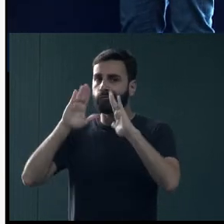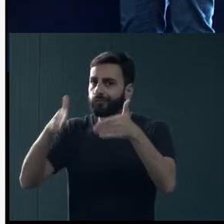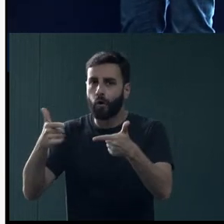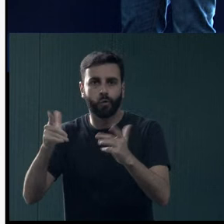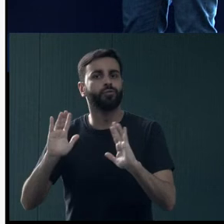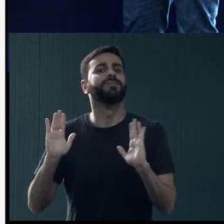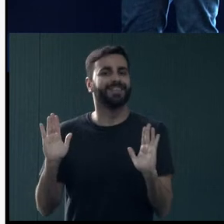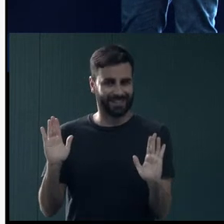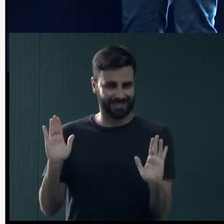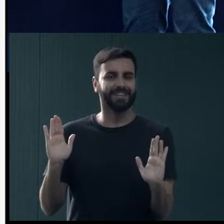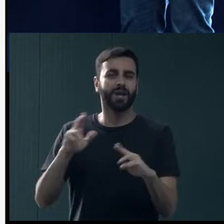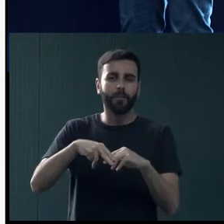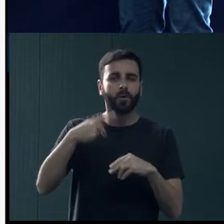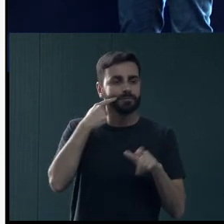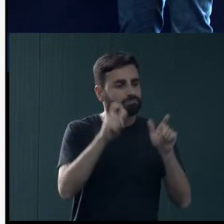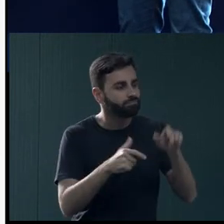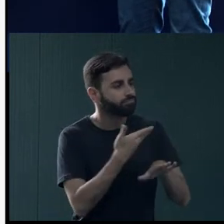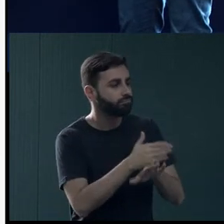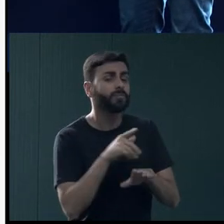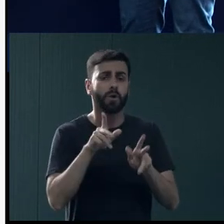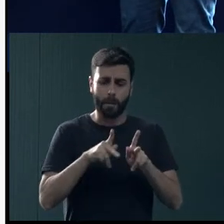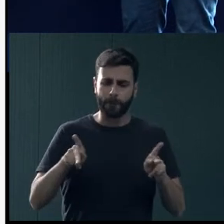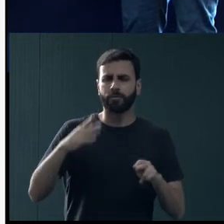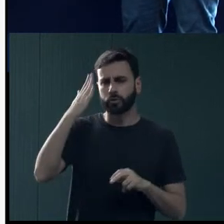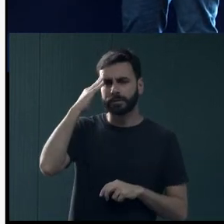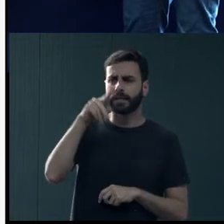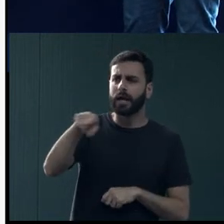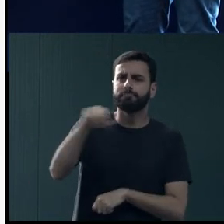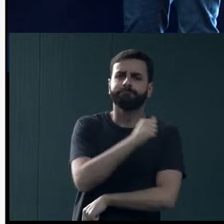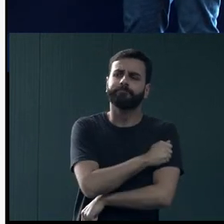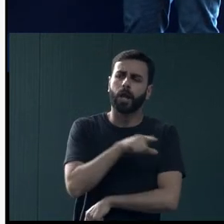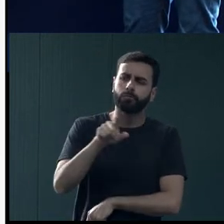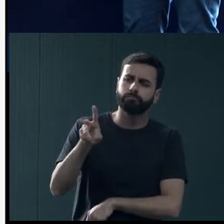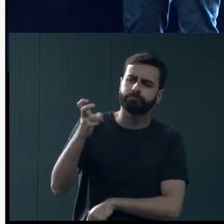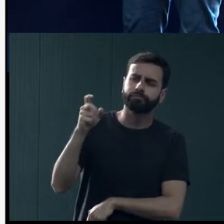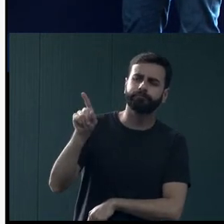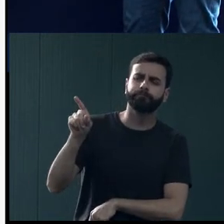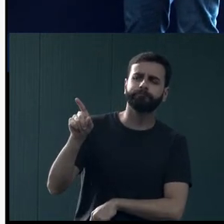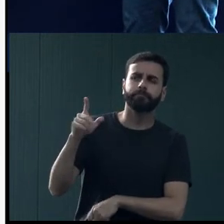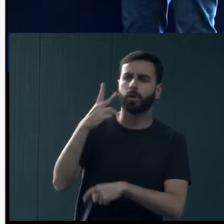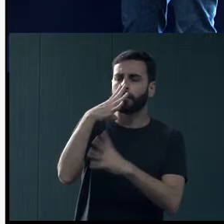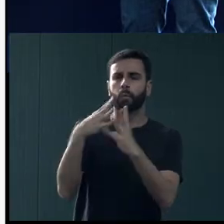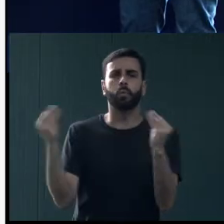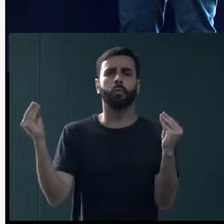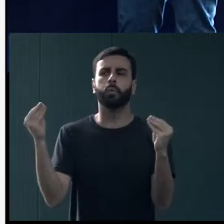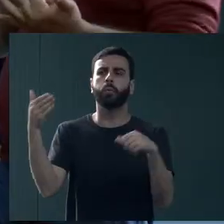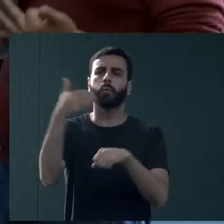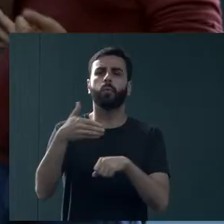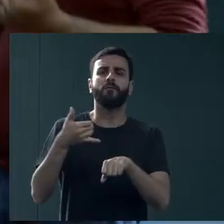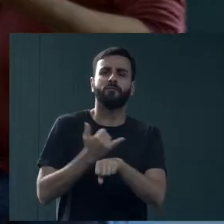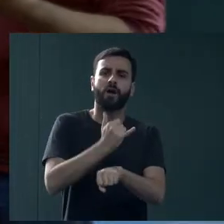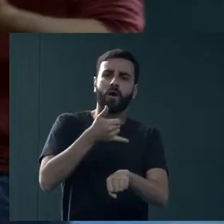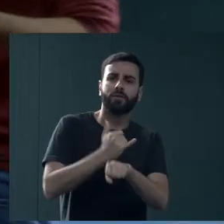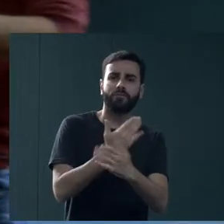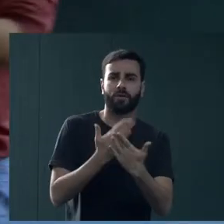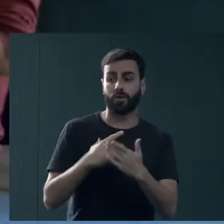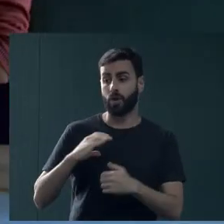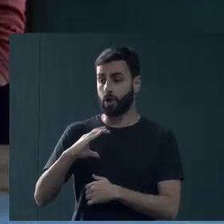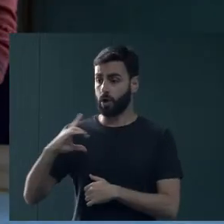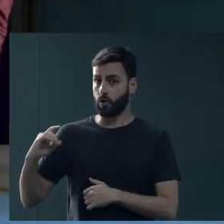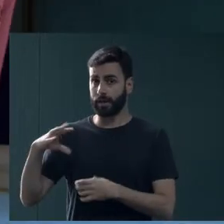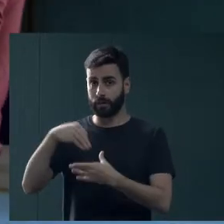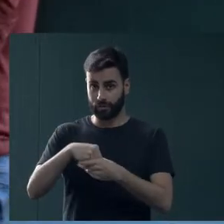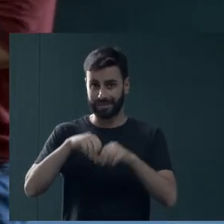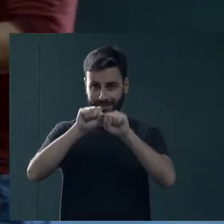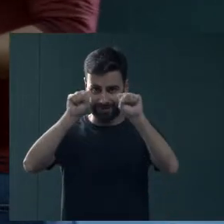E por isso que a gente quer treinar as pessoas, porque o professor sabe quando o aluno some, porque ele não está aí na aula, coordenador consegue monitorar isso